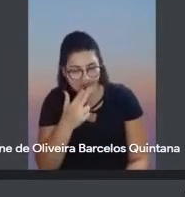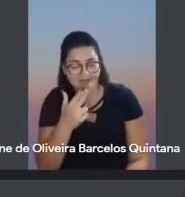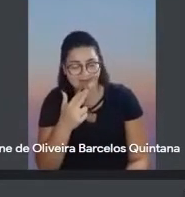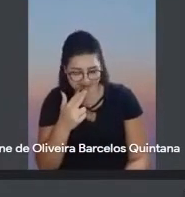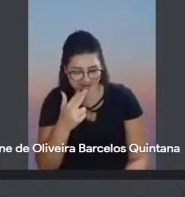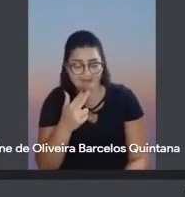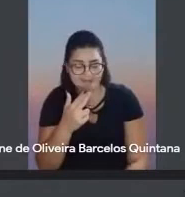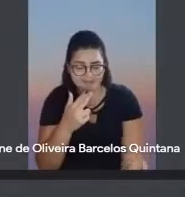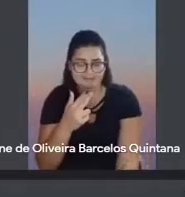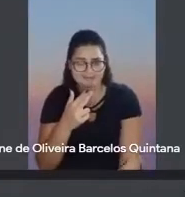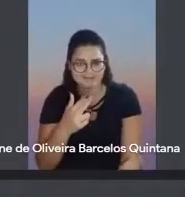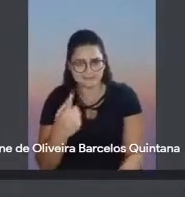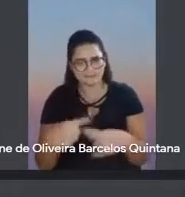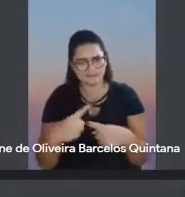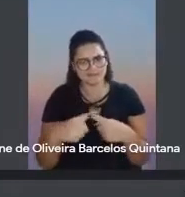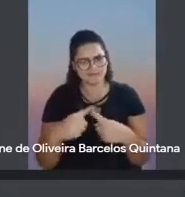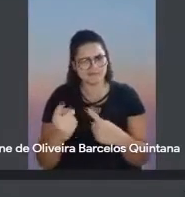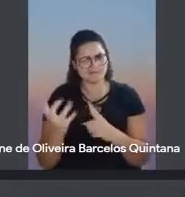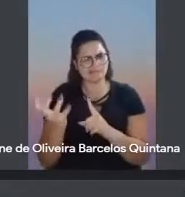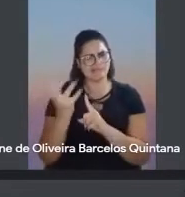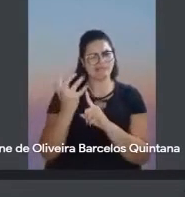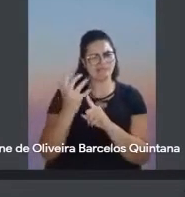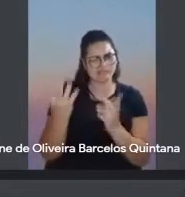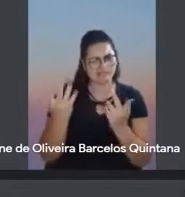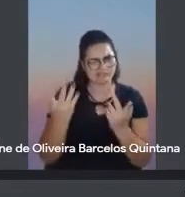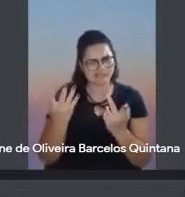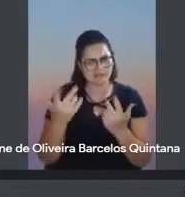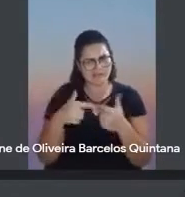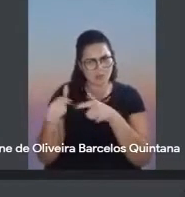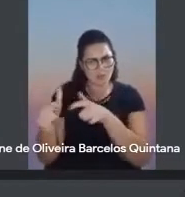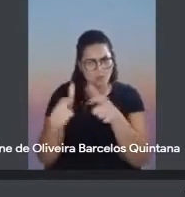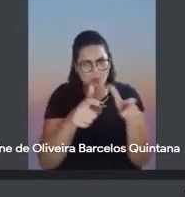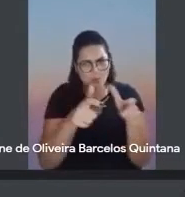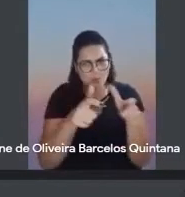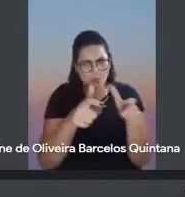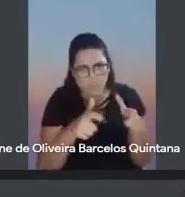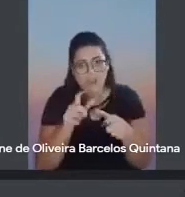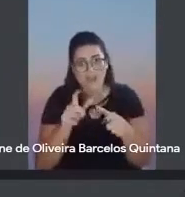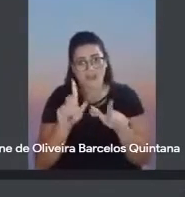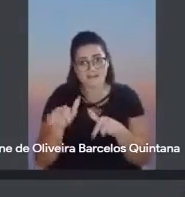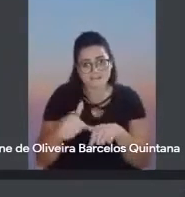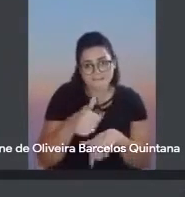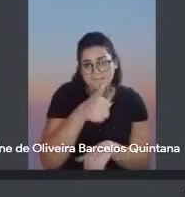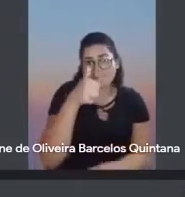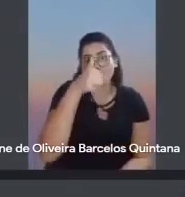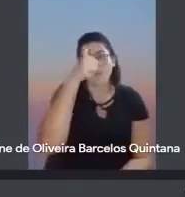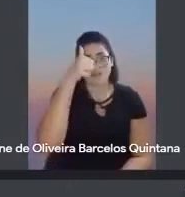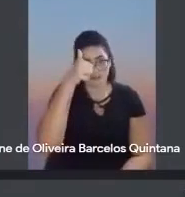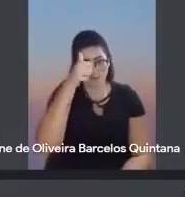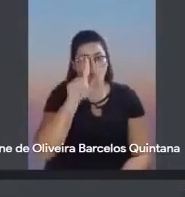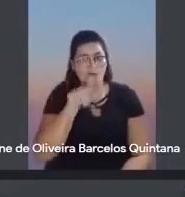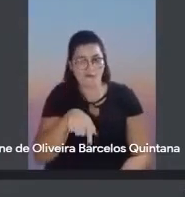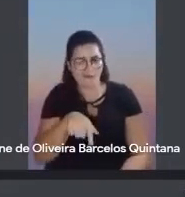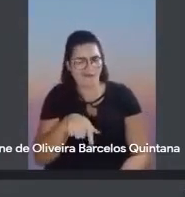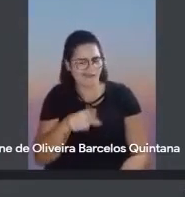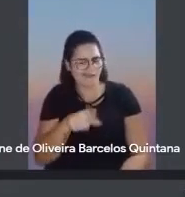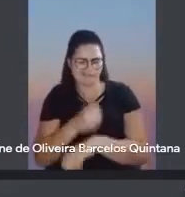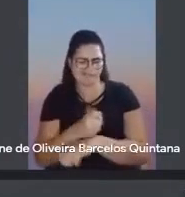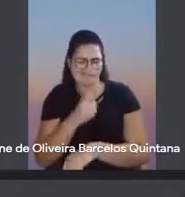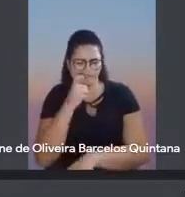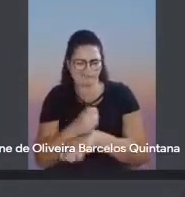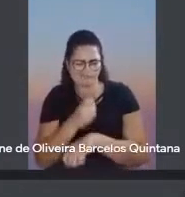nos afrontam e ocupam os melhores postos de decisão. É a imbecilidade